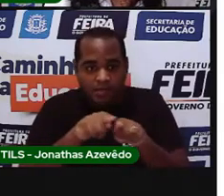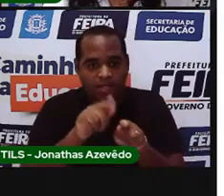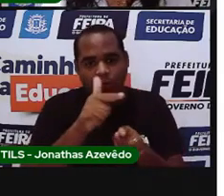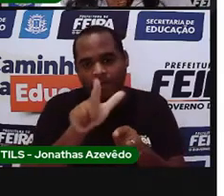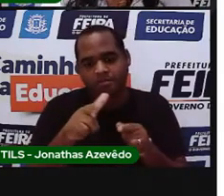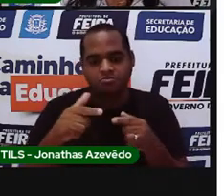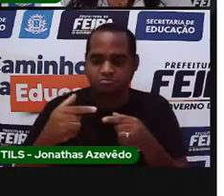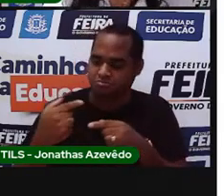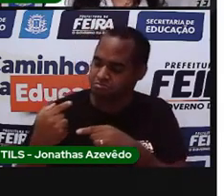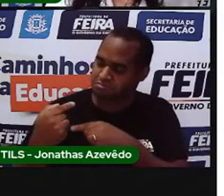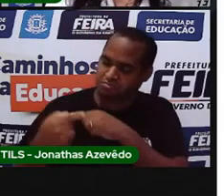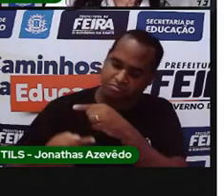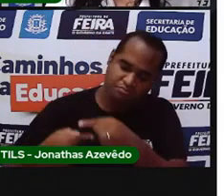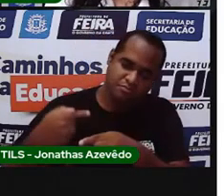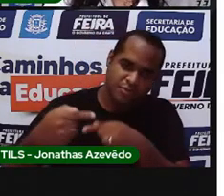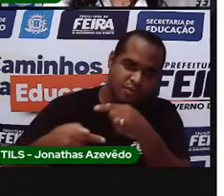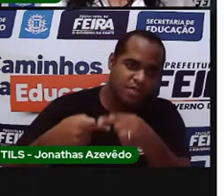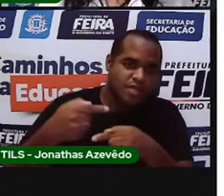geração a geração.